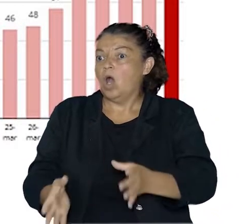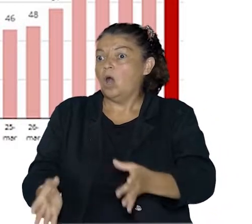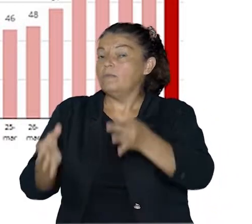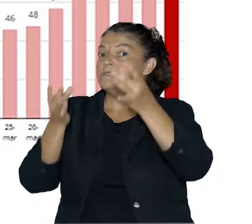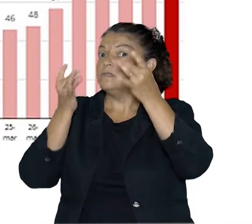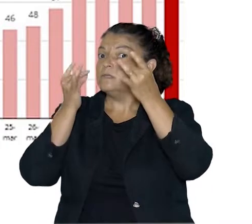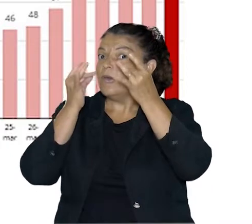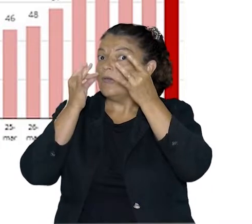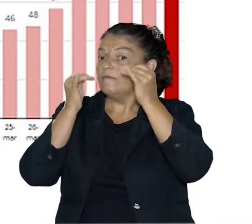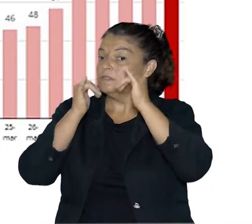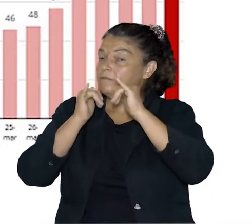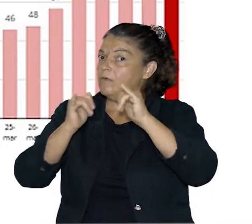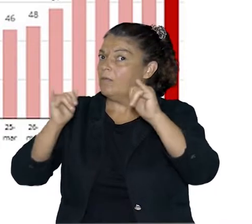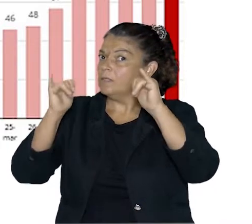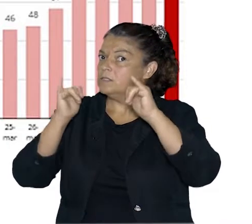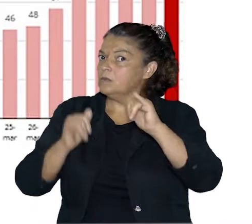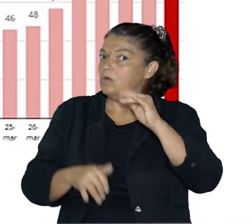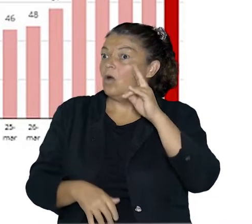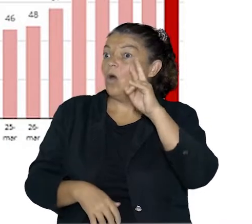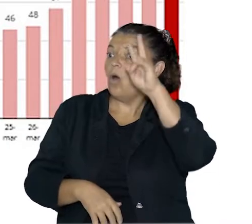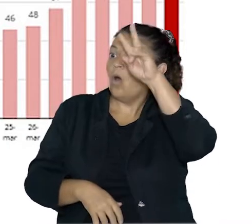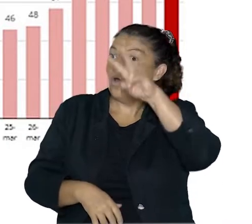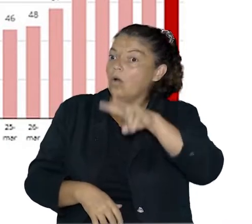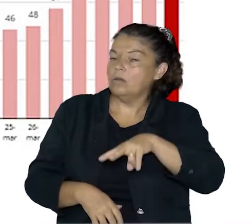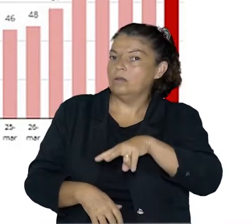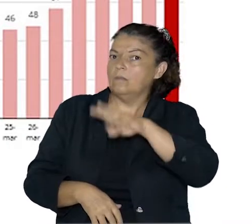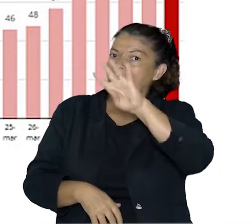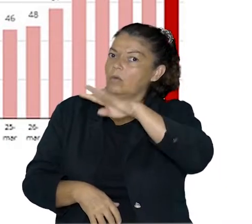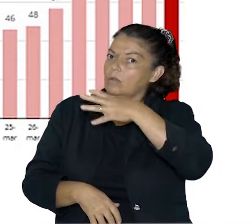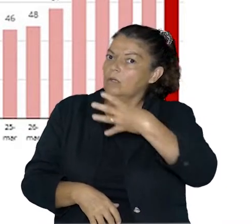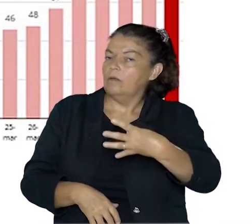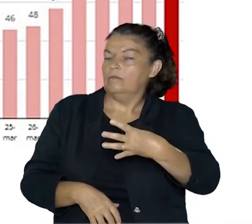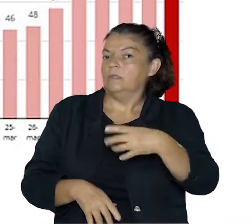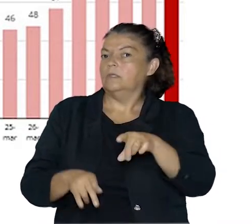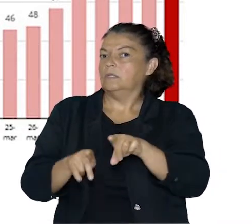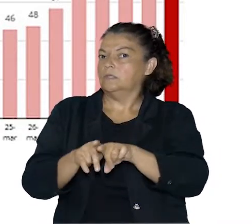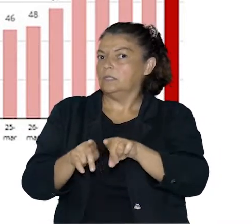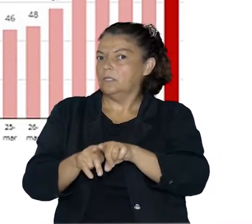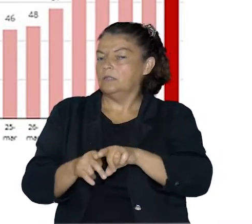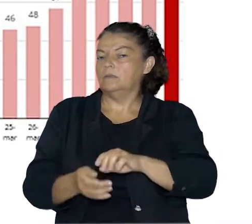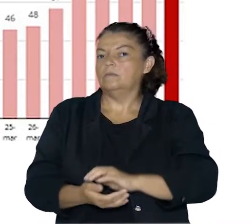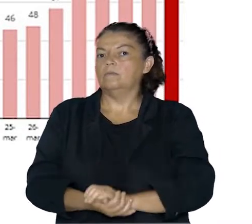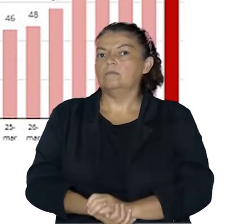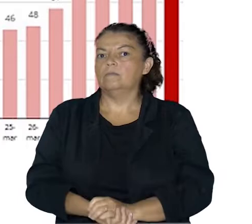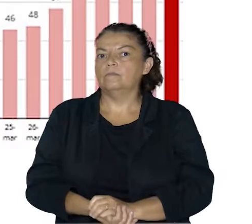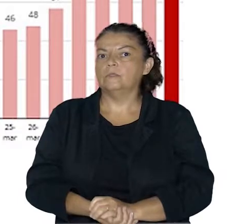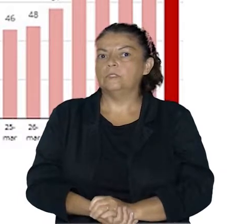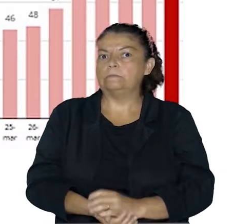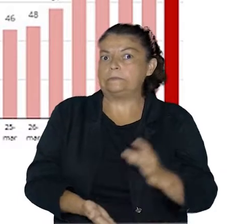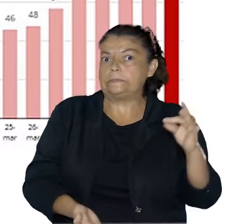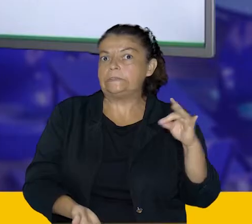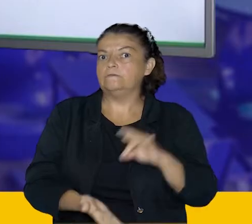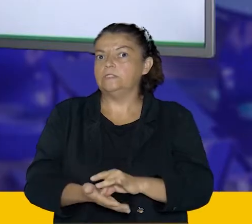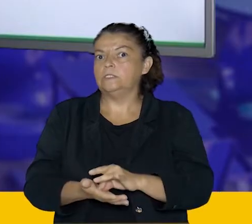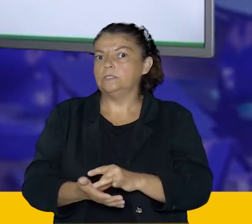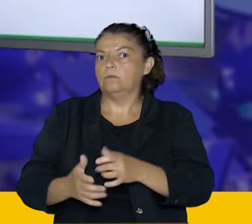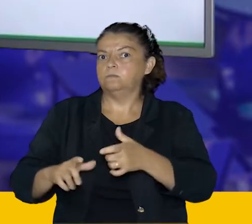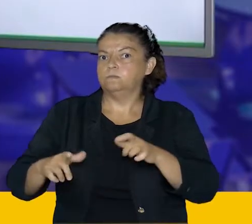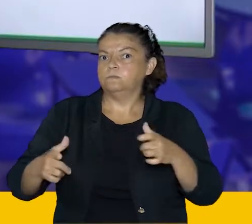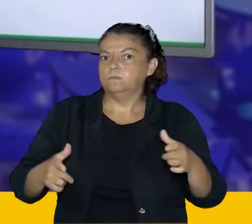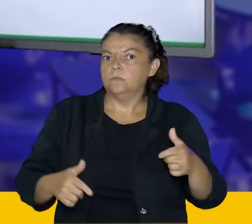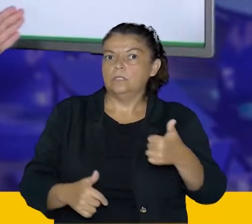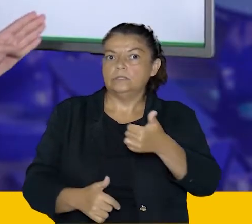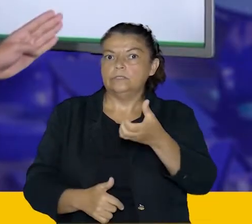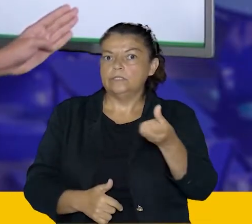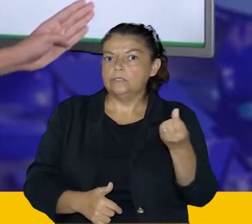informações, olha o que tem no nosso gráfico. Então vamos lá, a gente tem aqui os dados que foram confirmados e vão aumentando, de